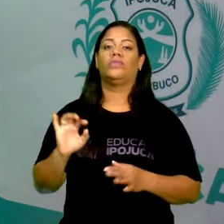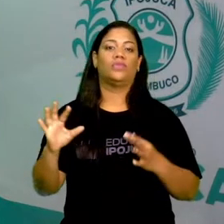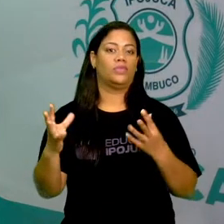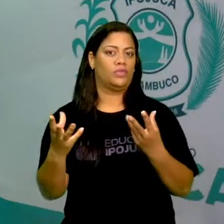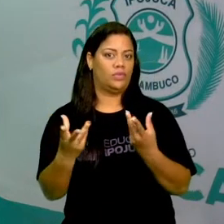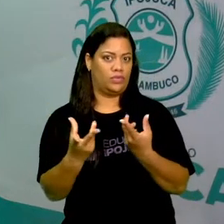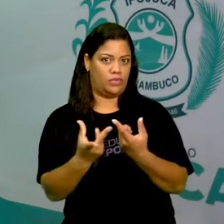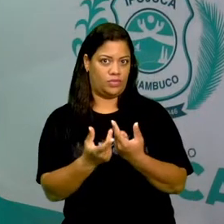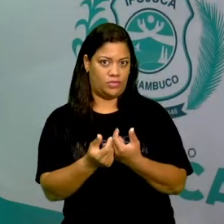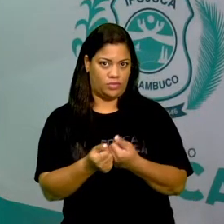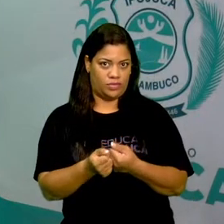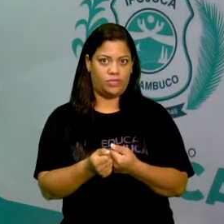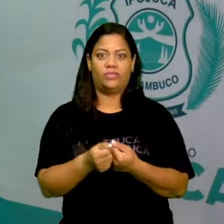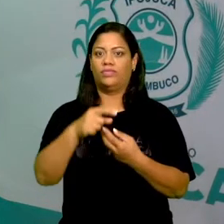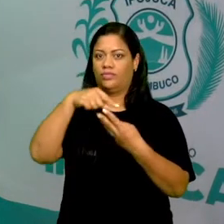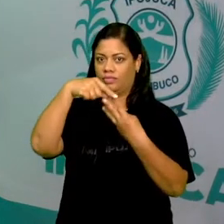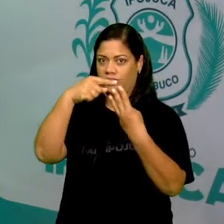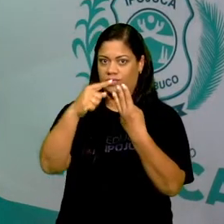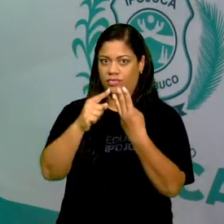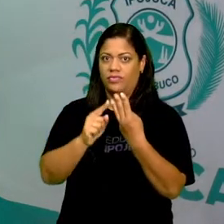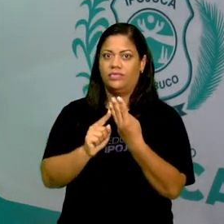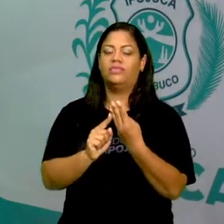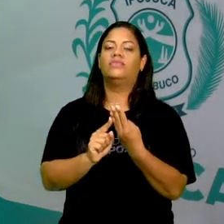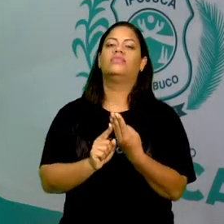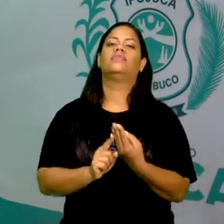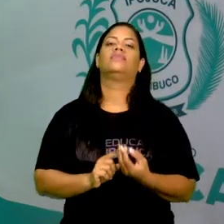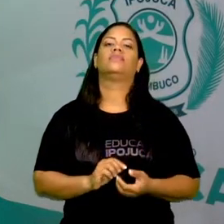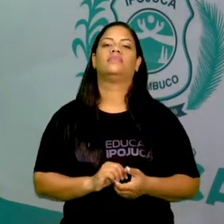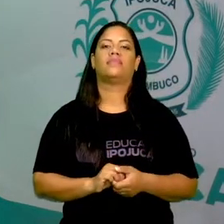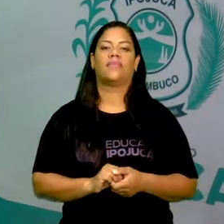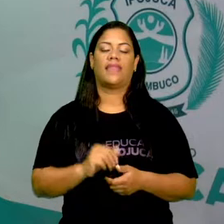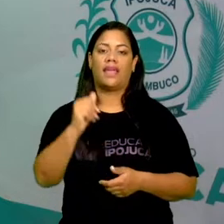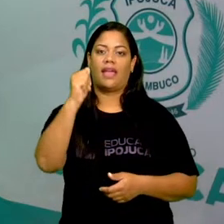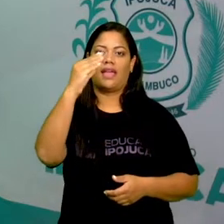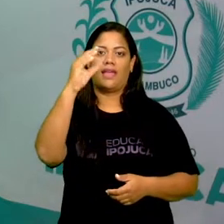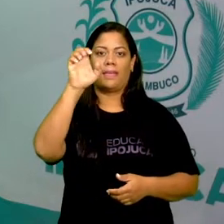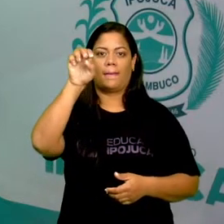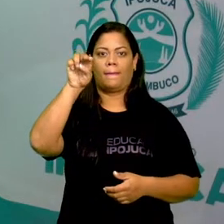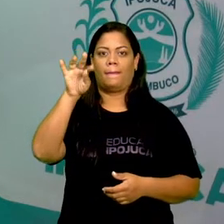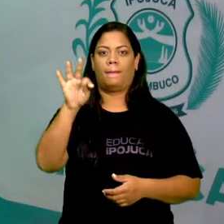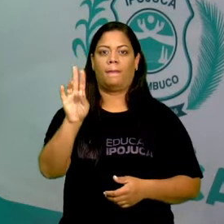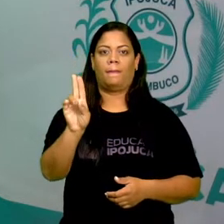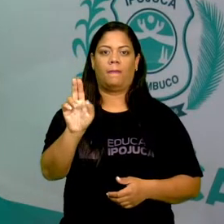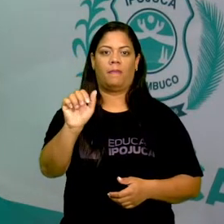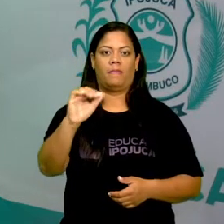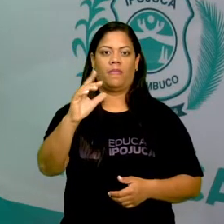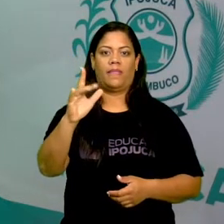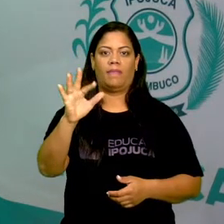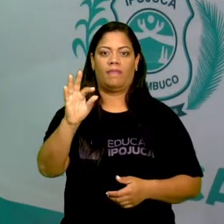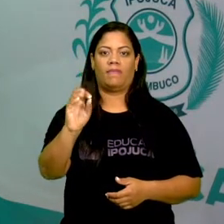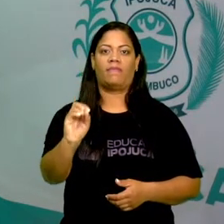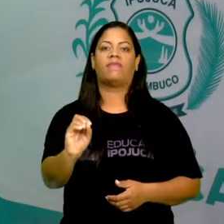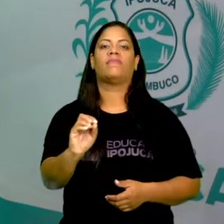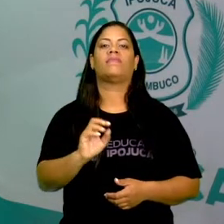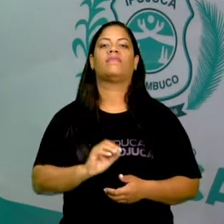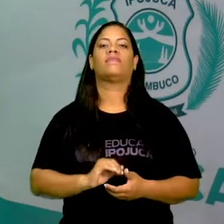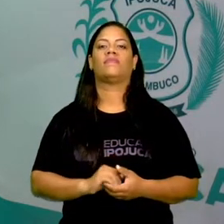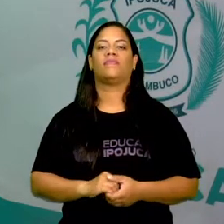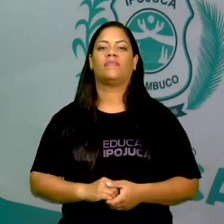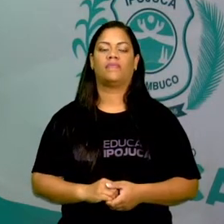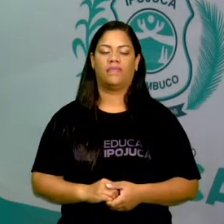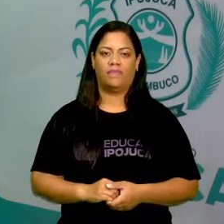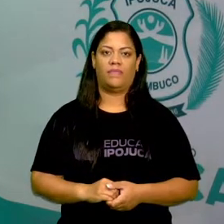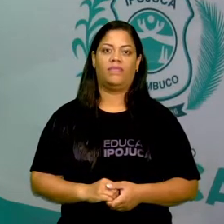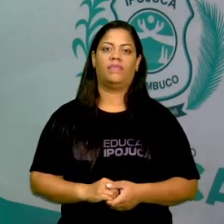todos esses acentos são chamados de acentuação gráfica, certo? Serve para